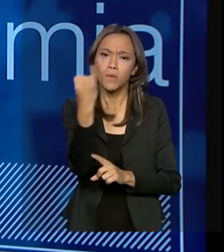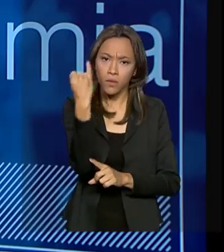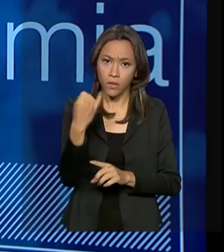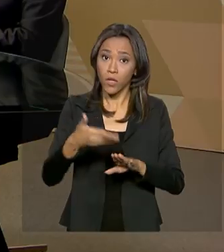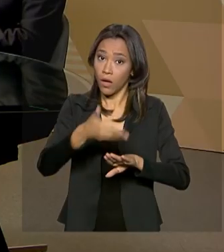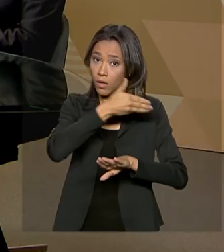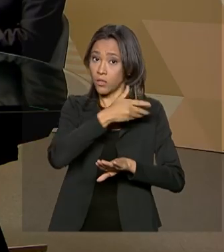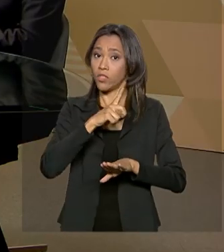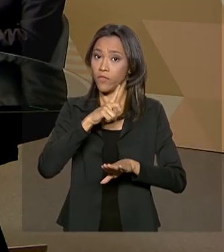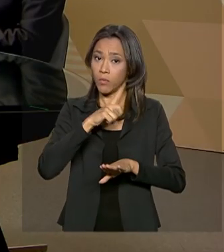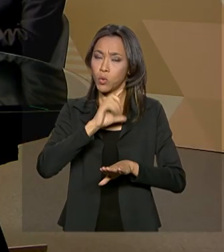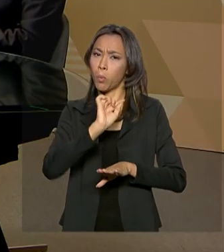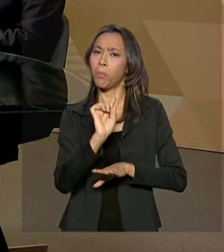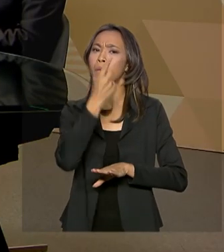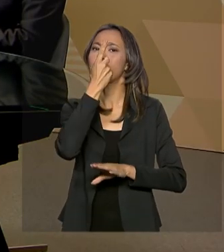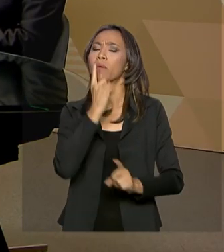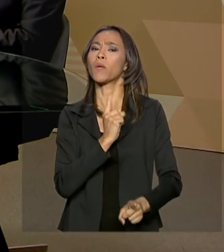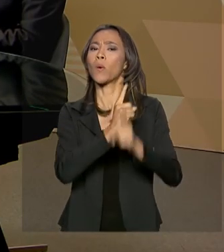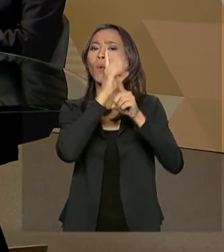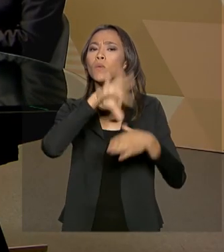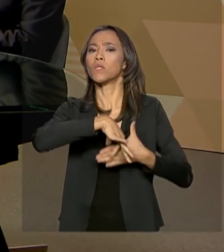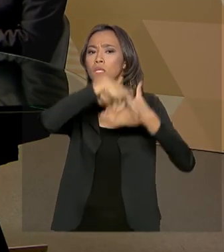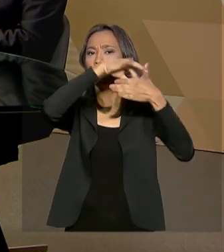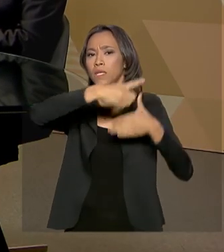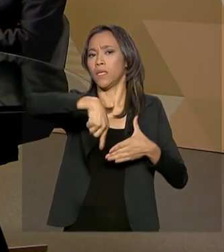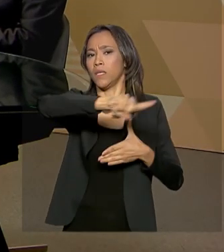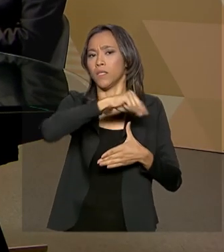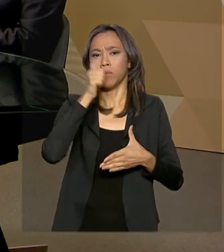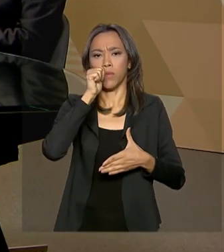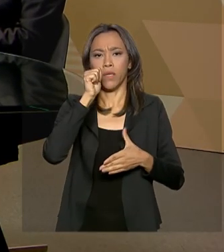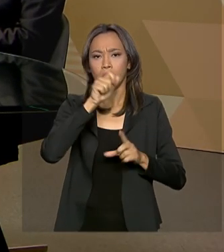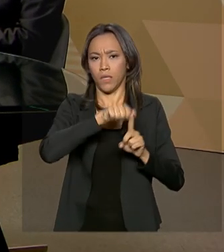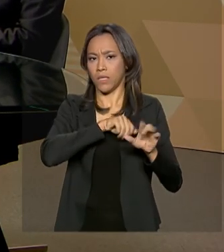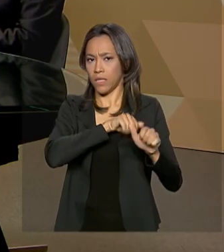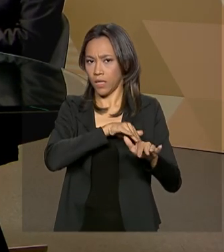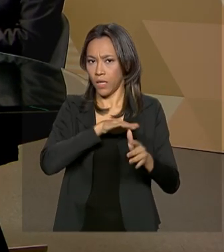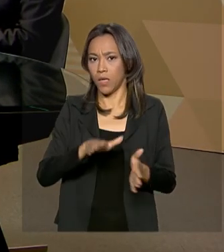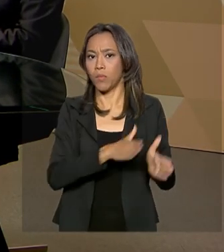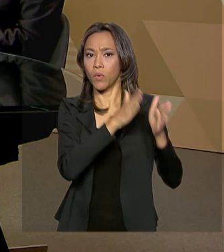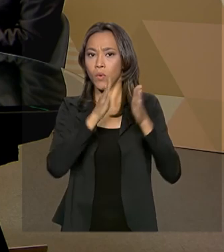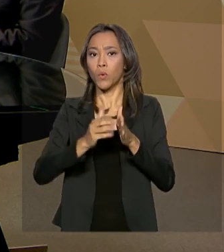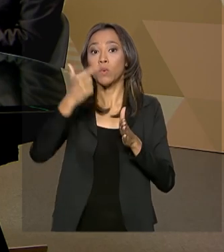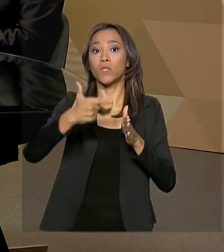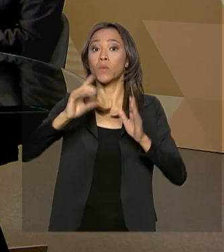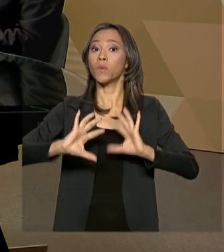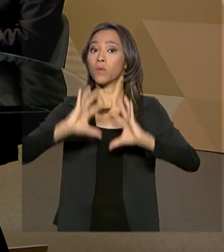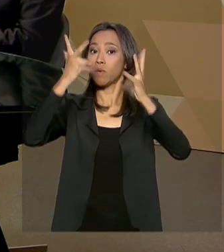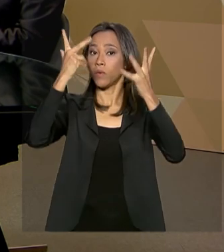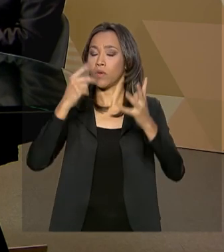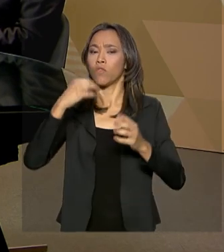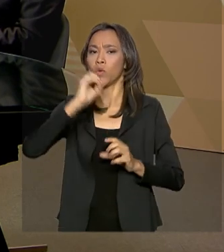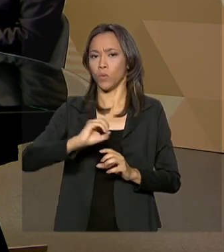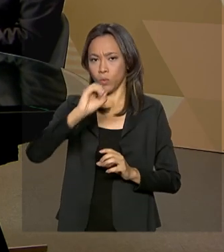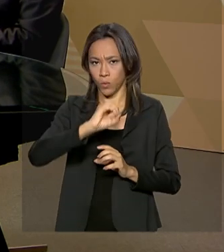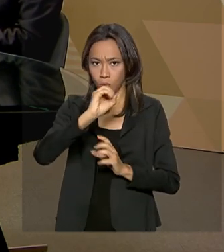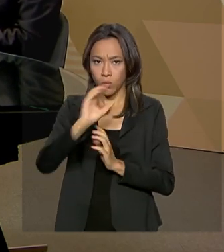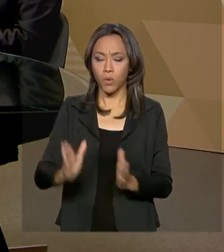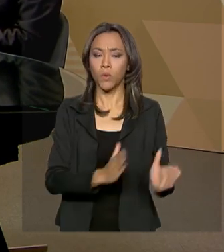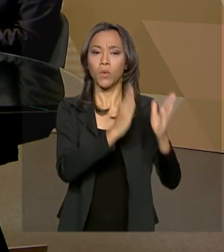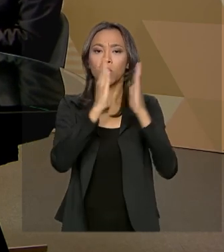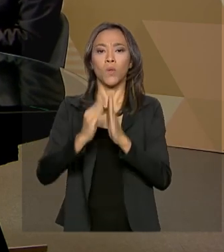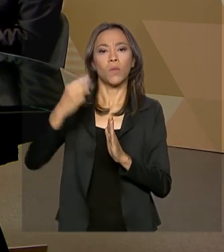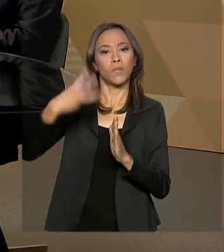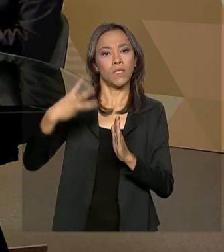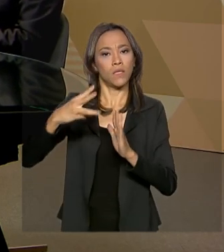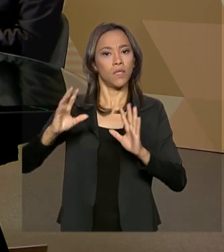tivemos o primeiro evento de liderança feminina em setembro, o segundo evento foi em outubro, o terceiro